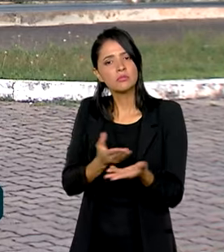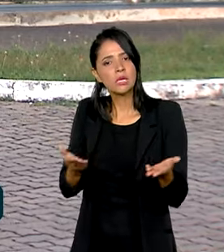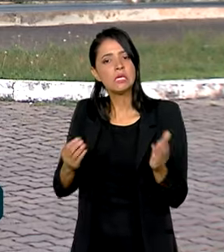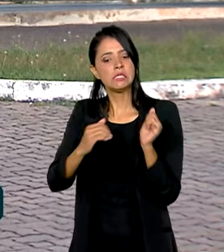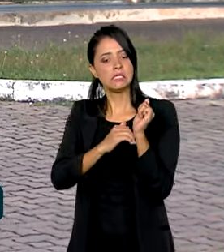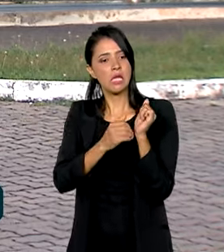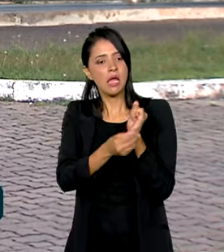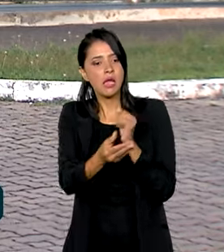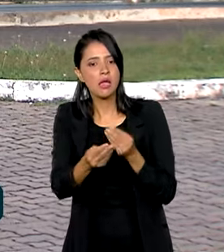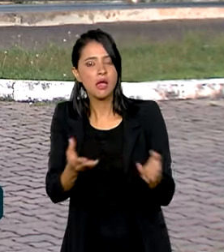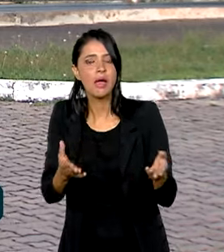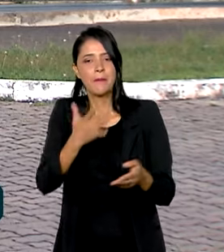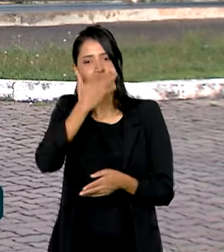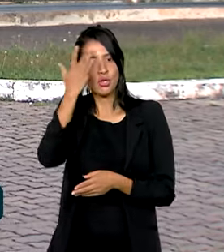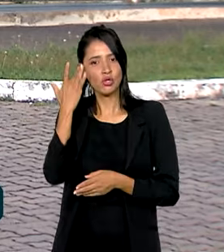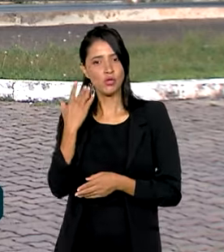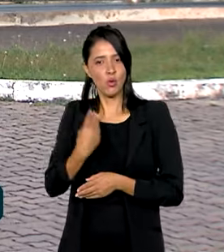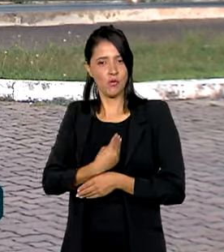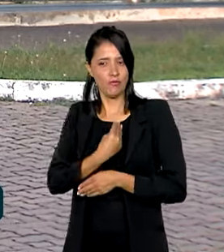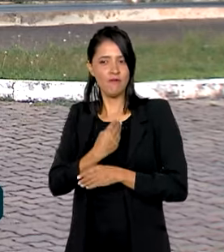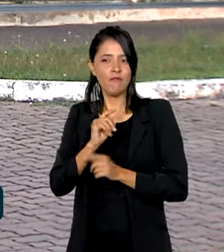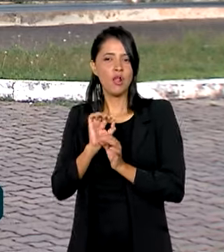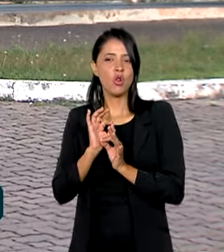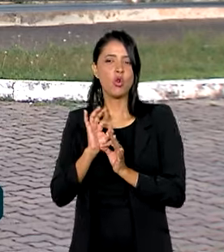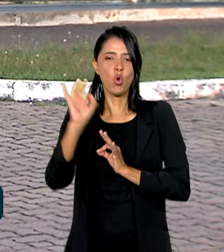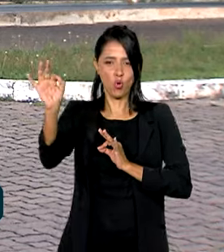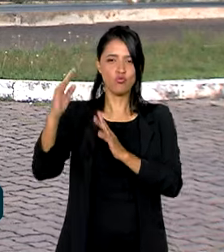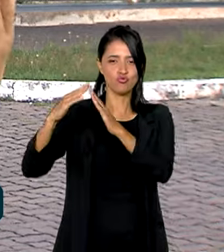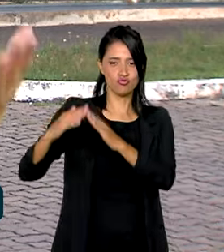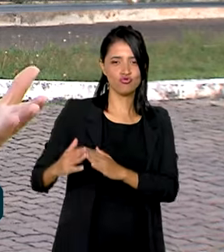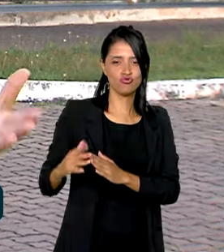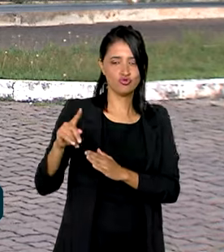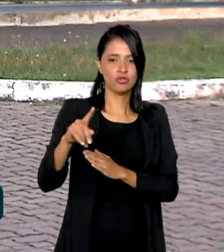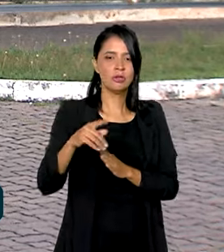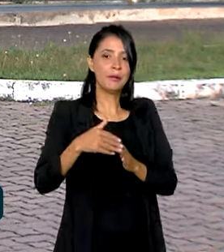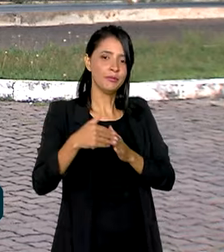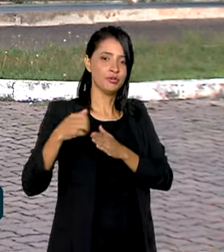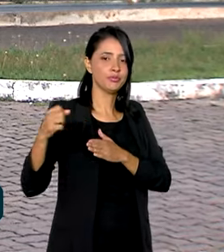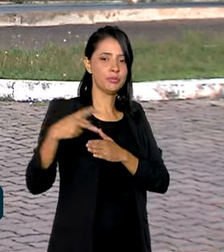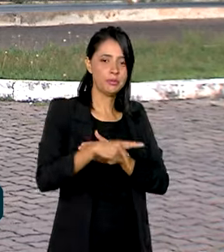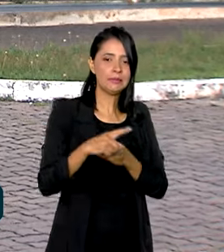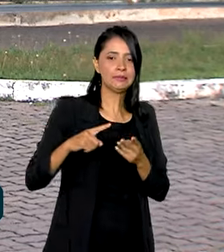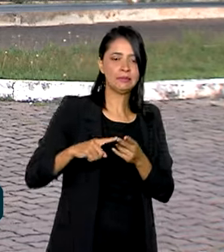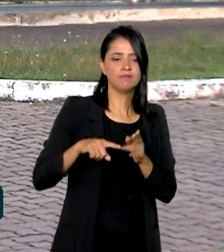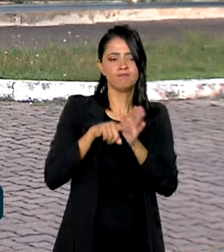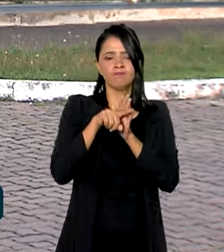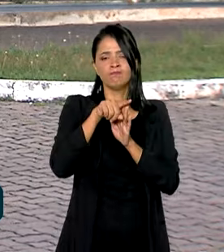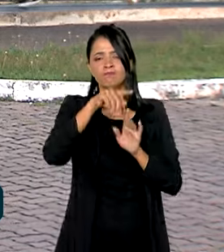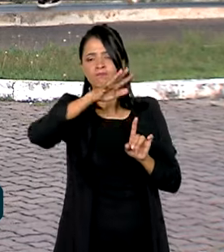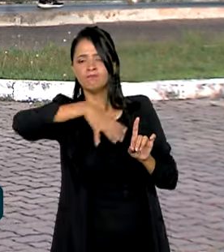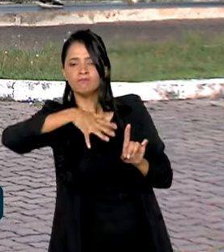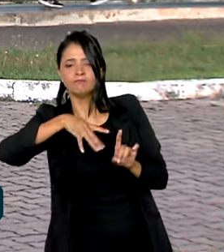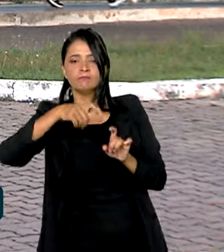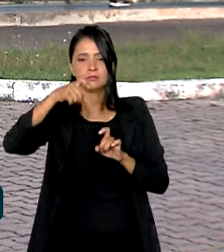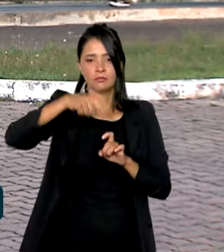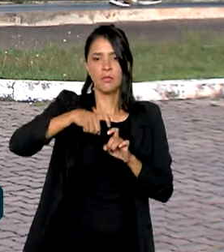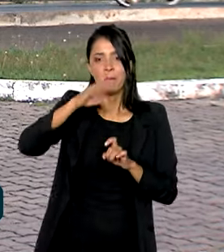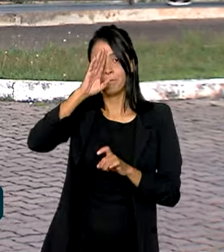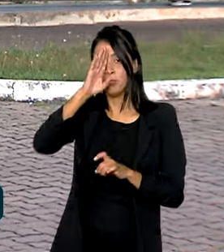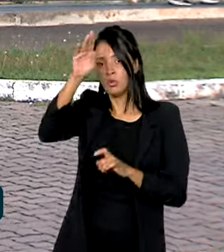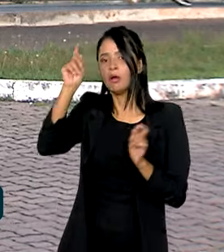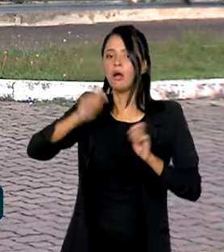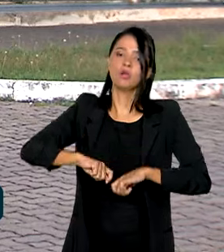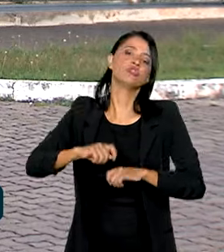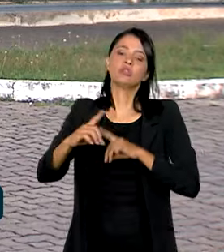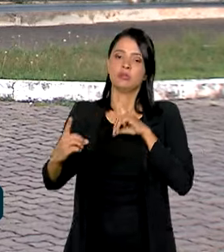senhas. Quem mora em locais distantes e os pedidos de aposentadoria e perícia médica tem prioridade no atendimento.